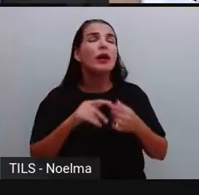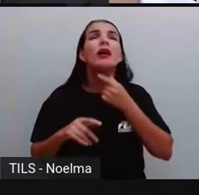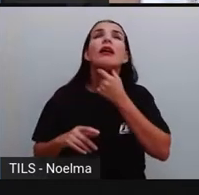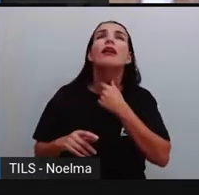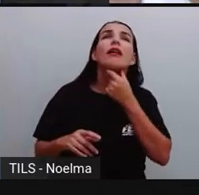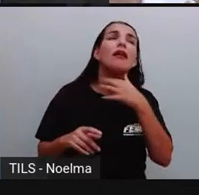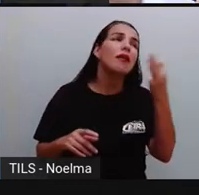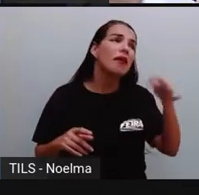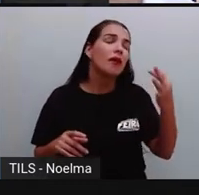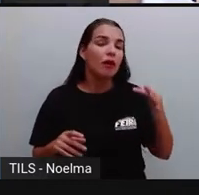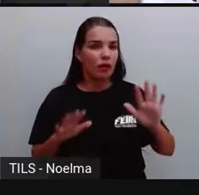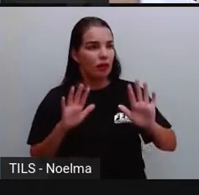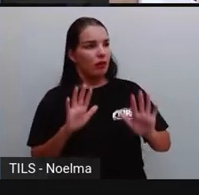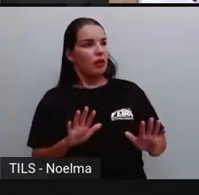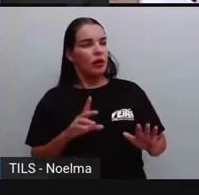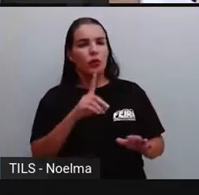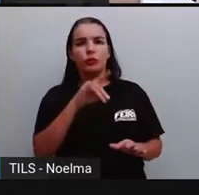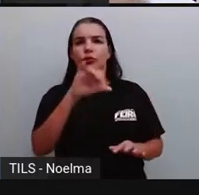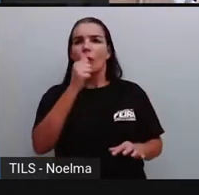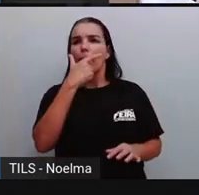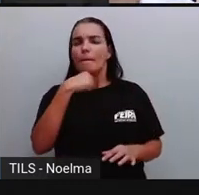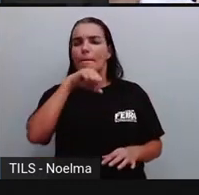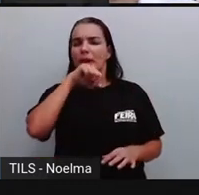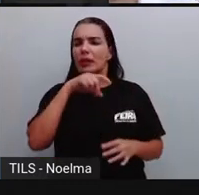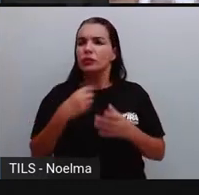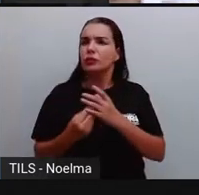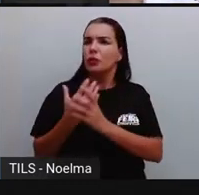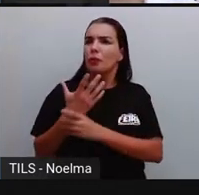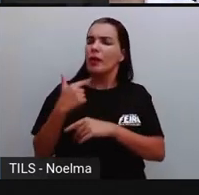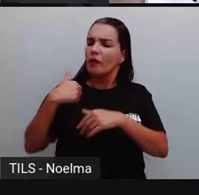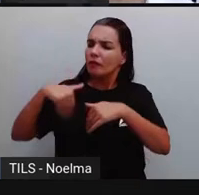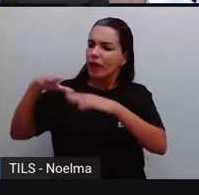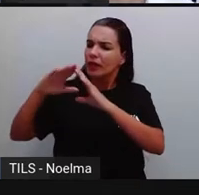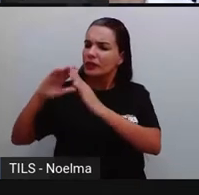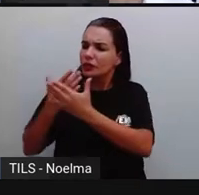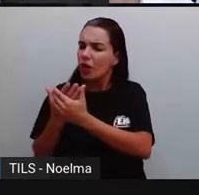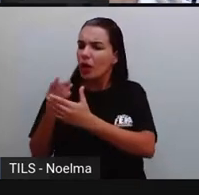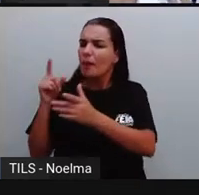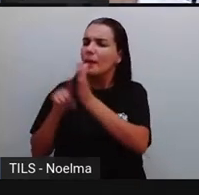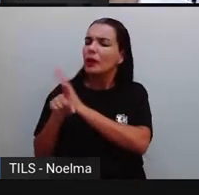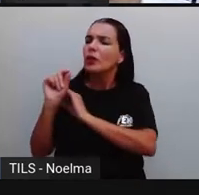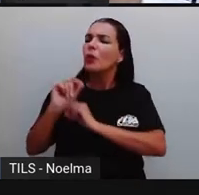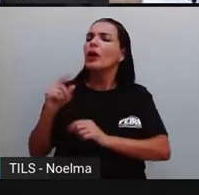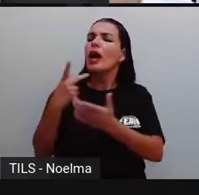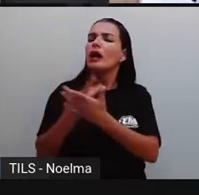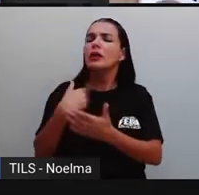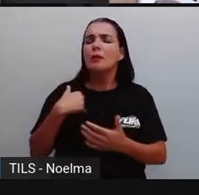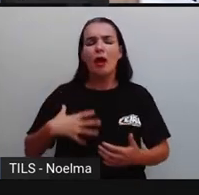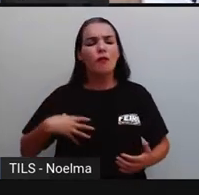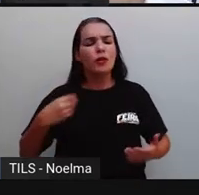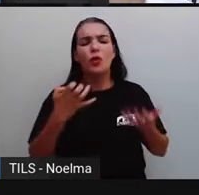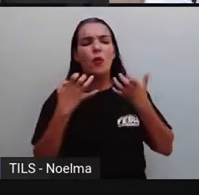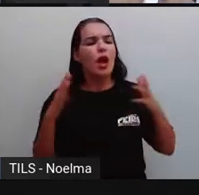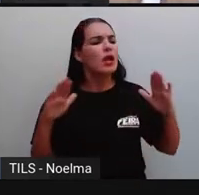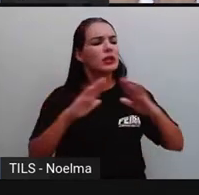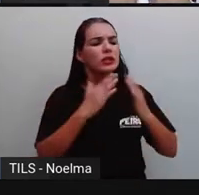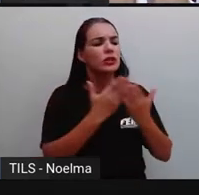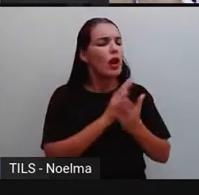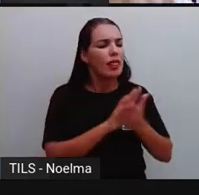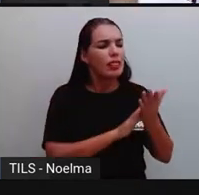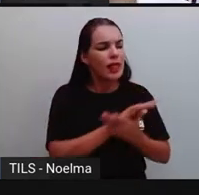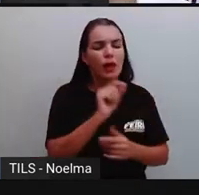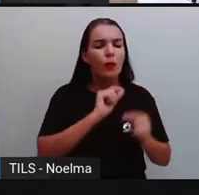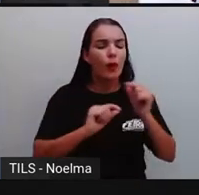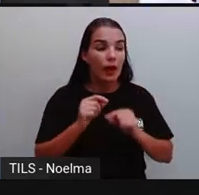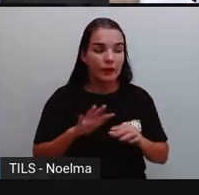garganta. Até o dia que o pai descobriu, foi na escola, conversou e conseguiu resolver. Mas muitas vezes a vítima realmente tem